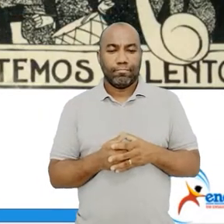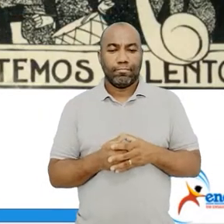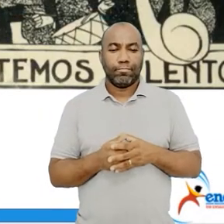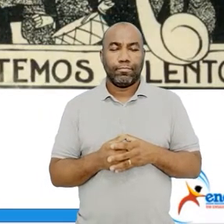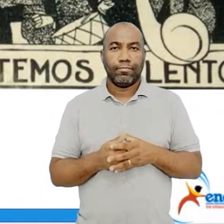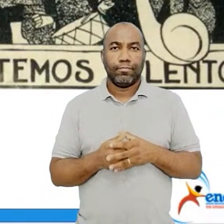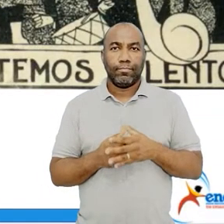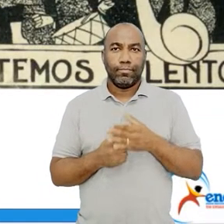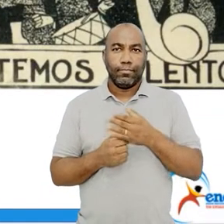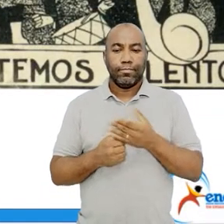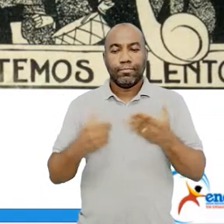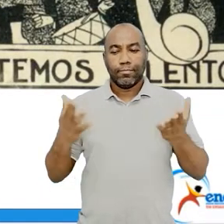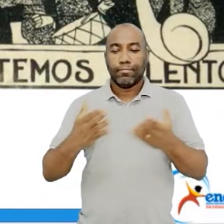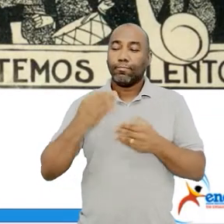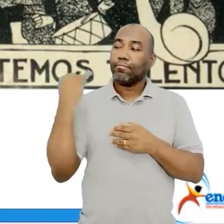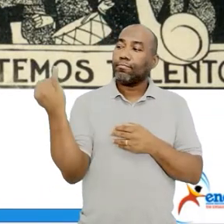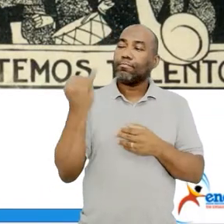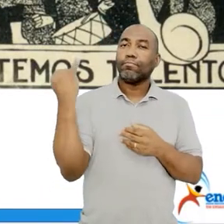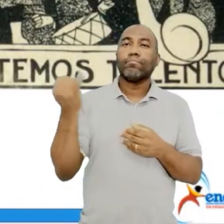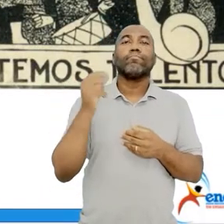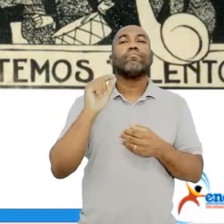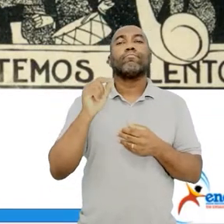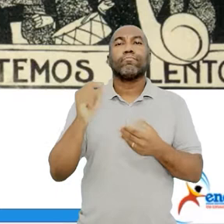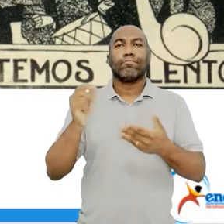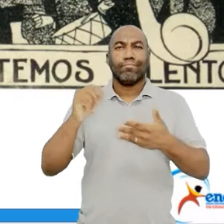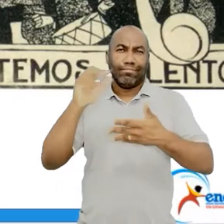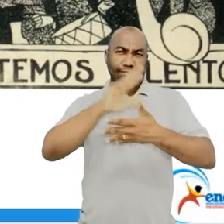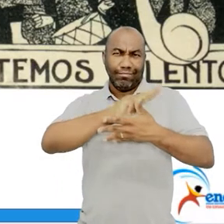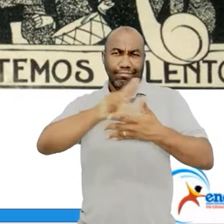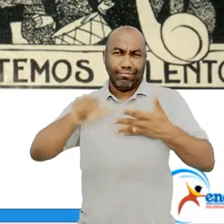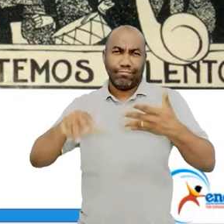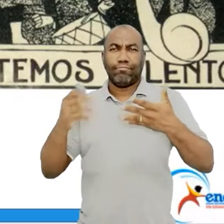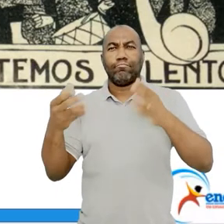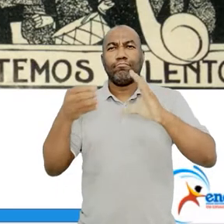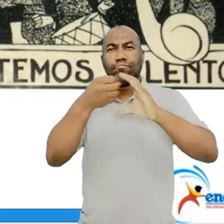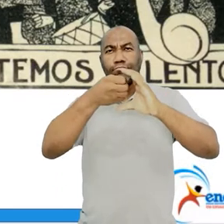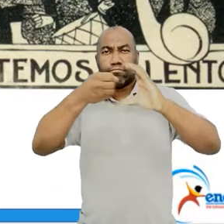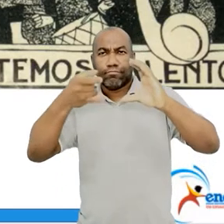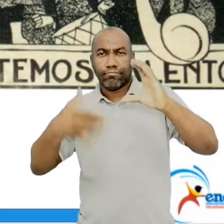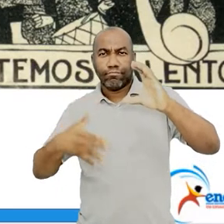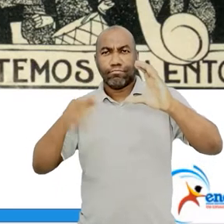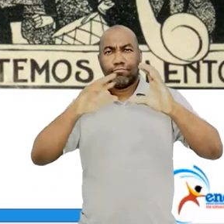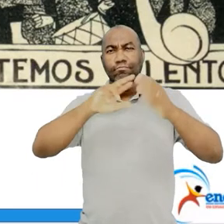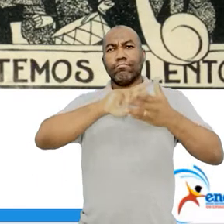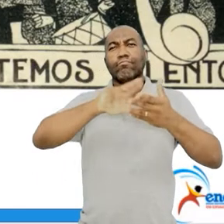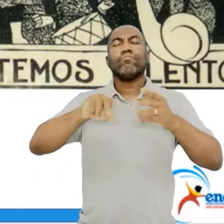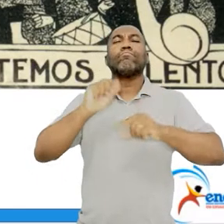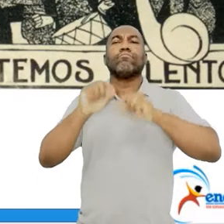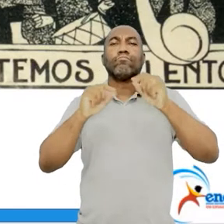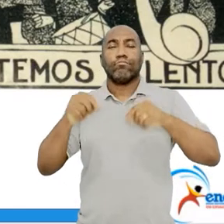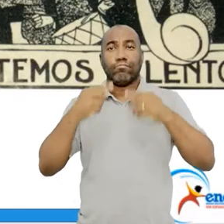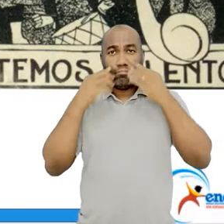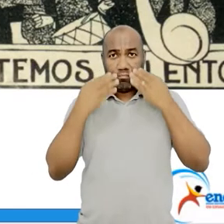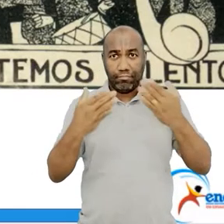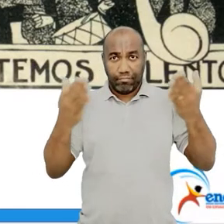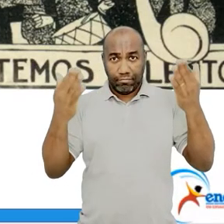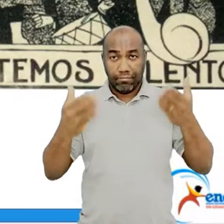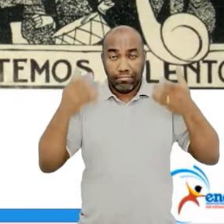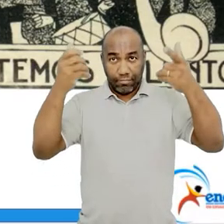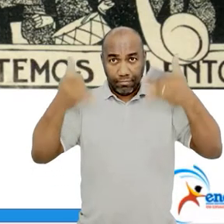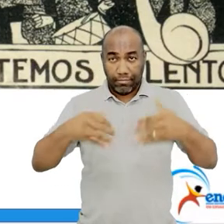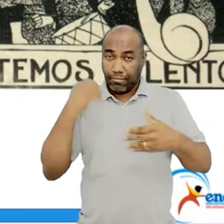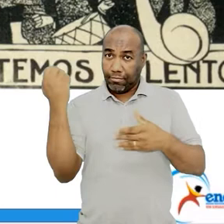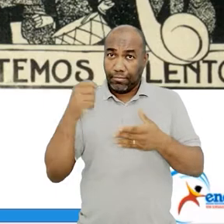Então, quais foram, então, as principais características dessa geração? Segura essa tela e anota porque é